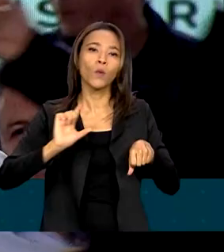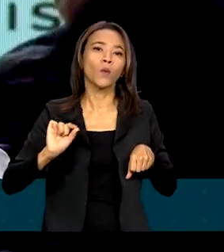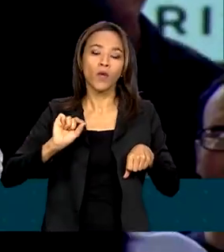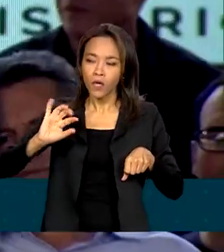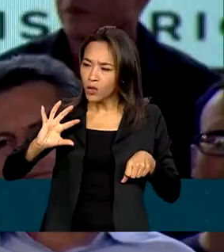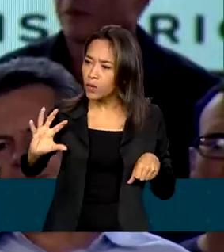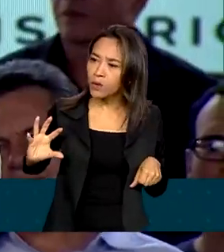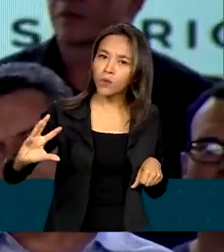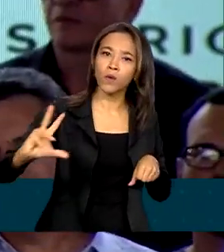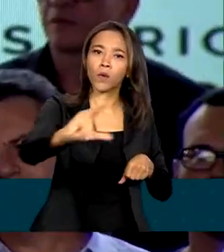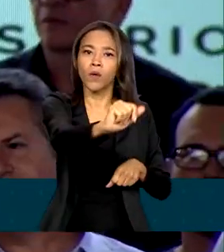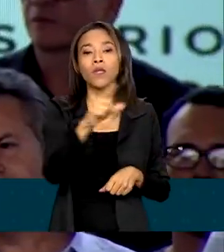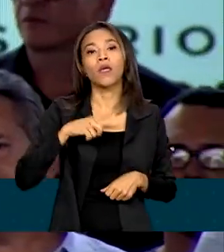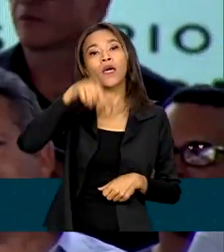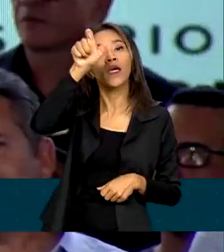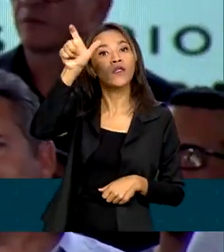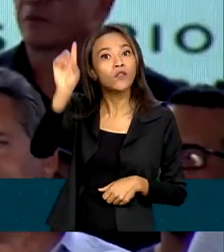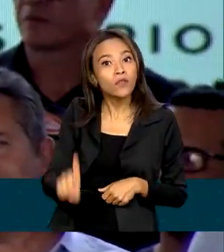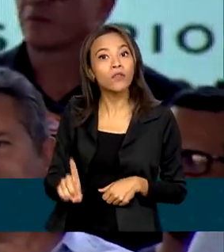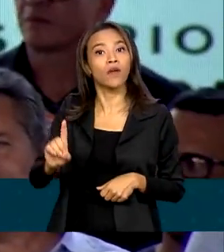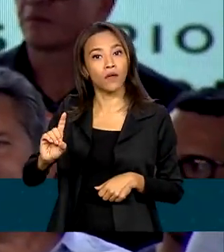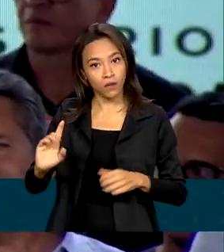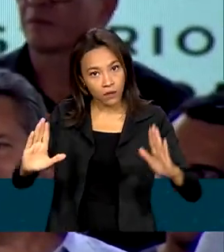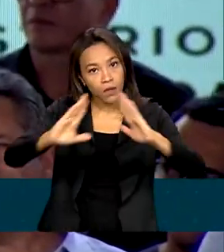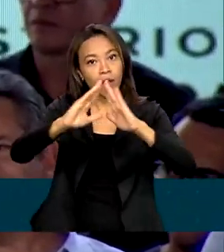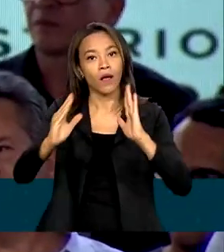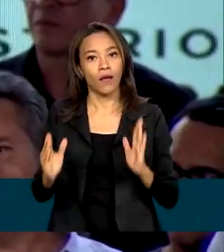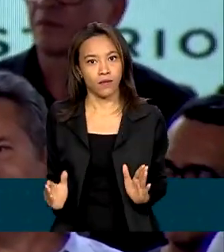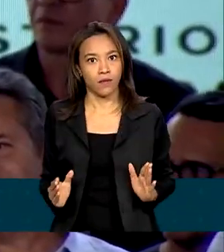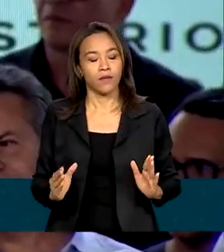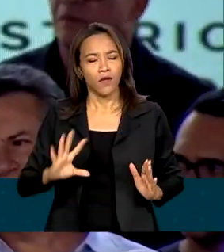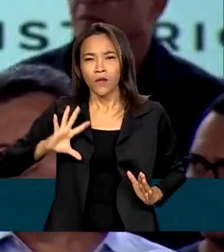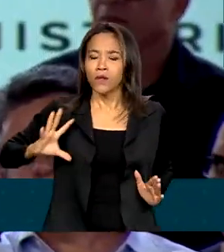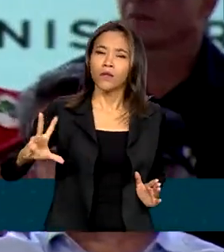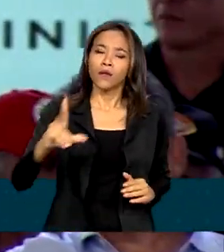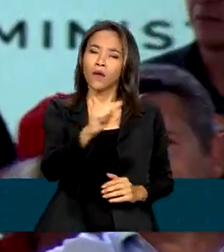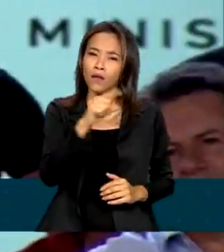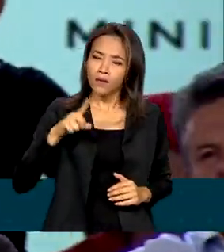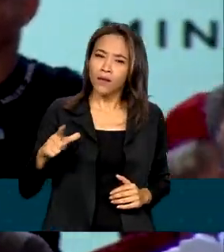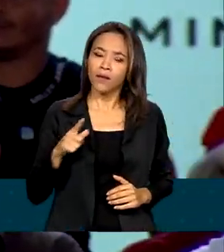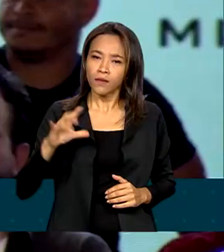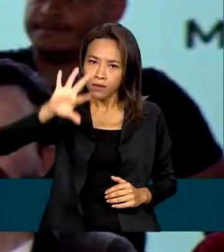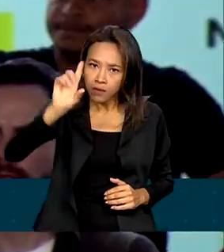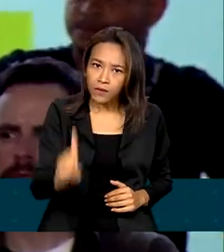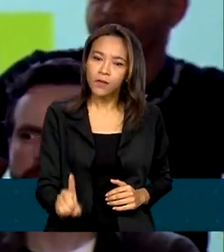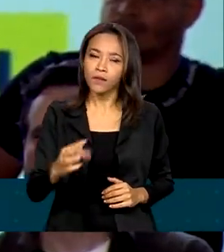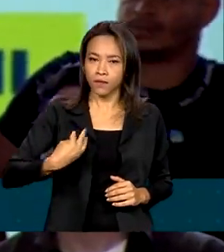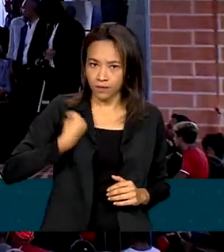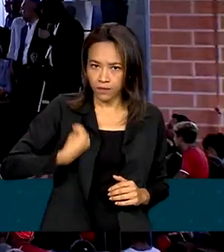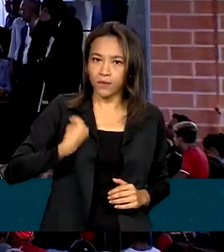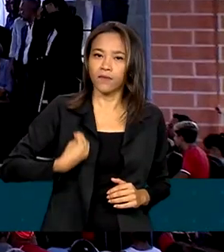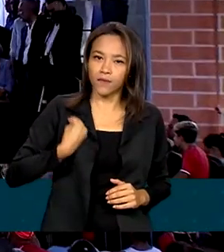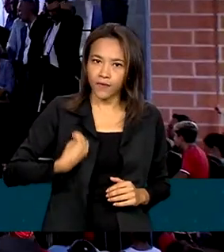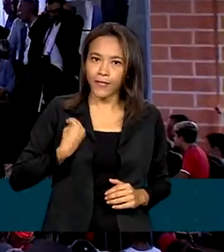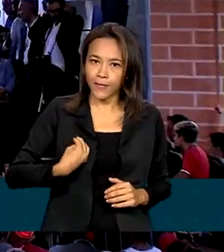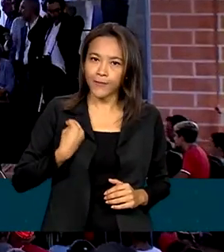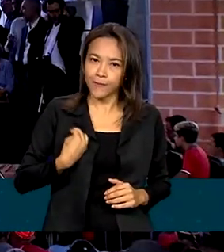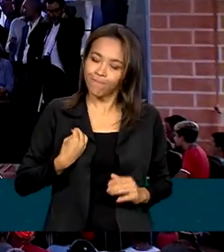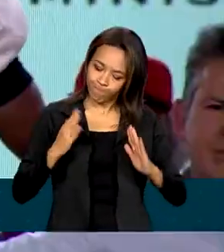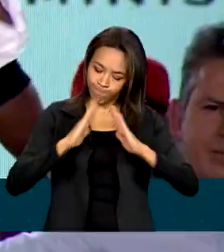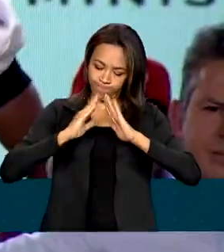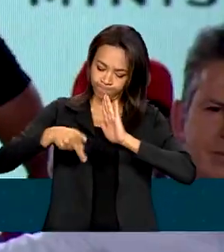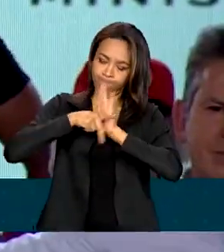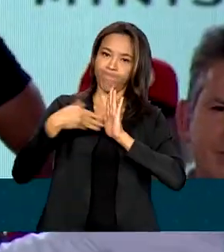mundo tem direito de ter uma casa, todo mundo tem direito de viver embaixo de um